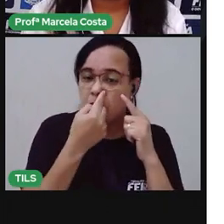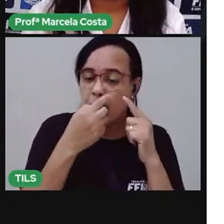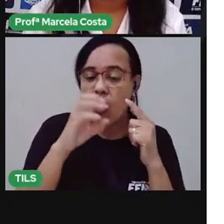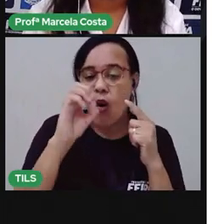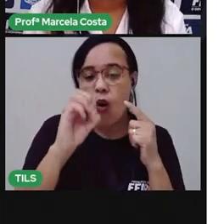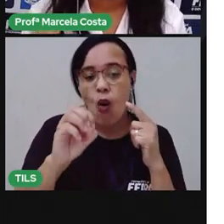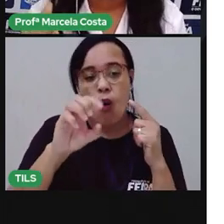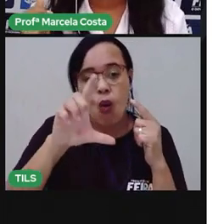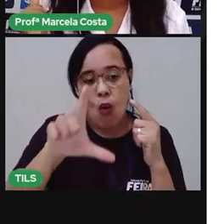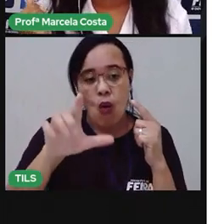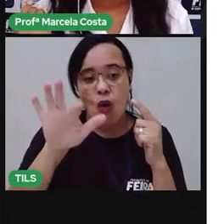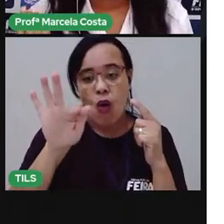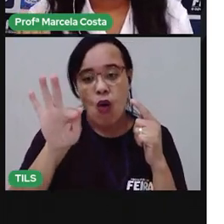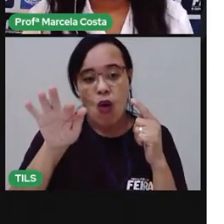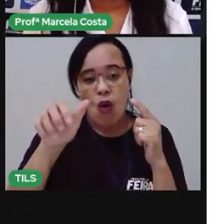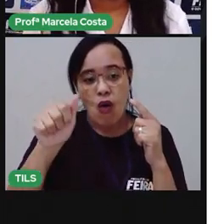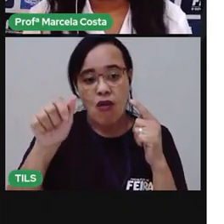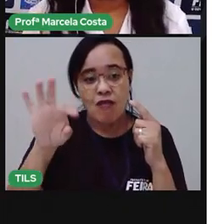permite